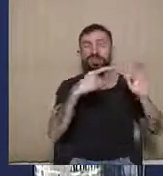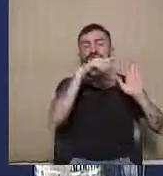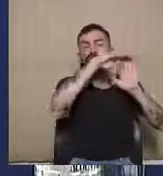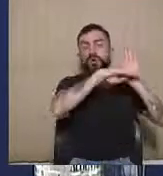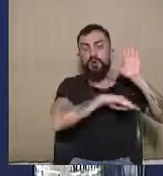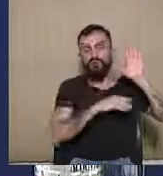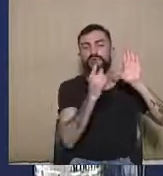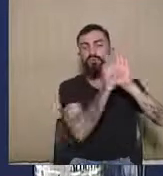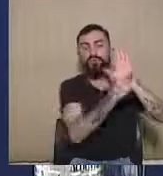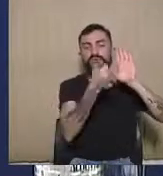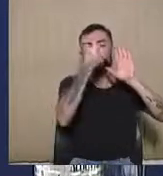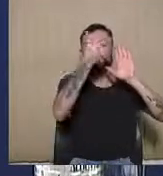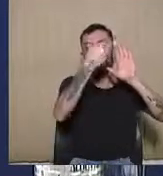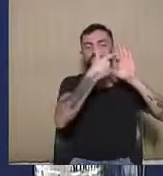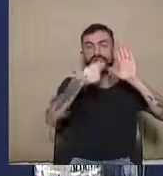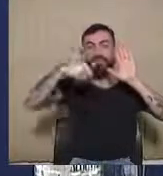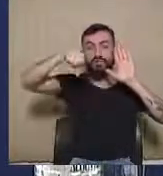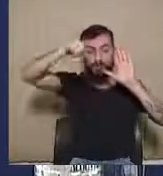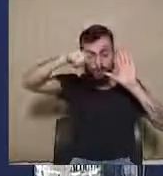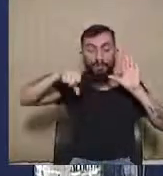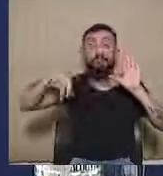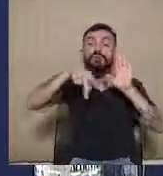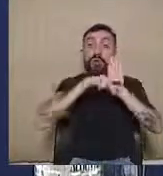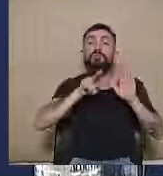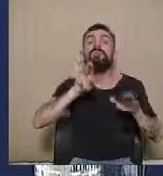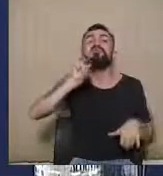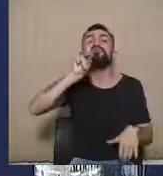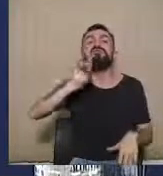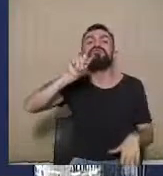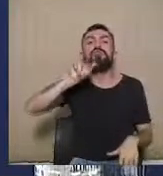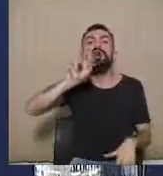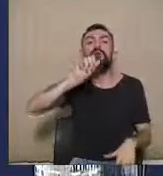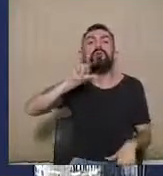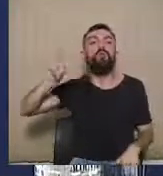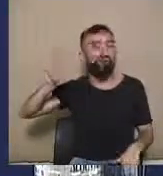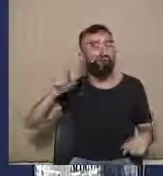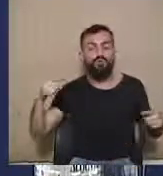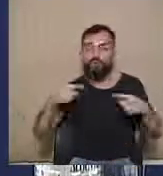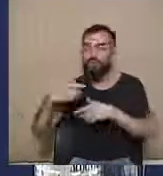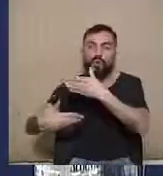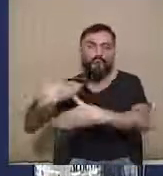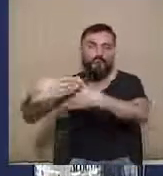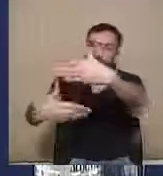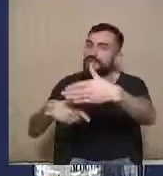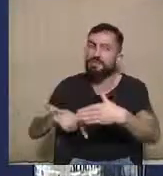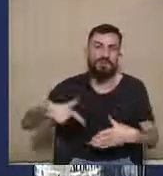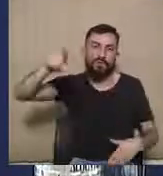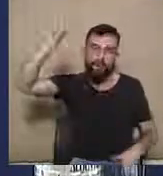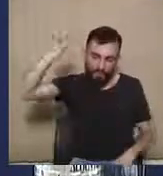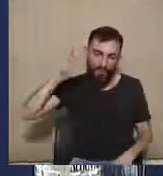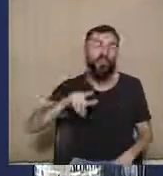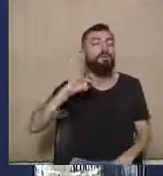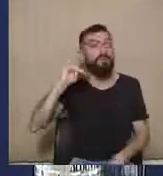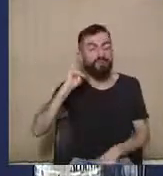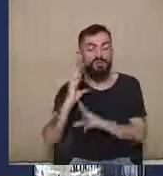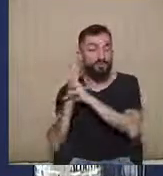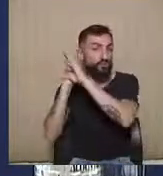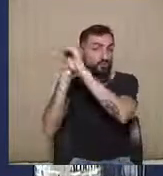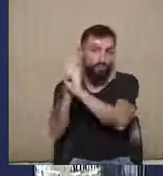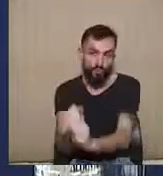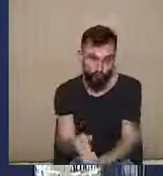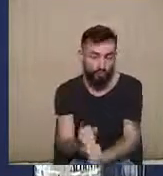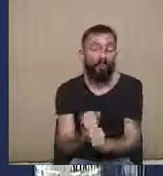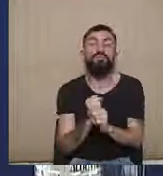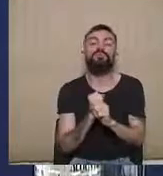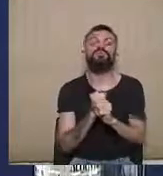de Processo Civil, que estabelece a contagem em dias úteis, não se aplica ao processo eleitoral. Então, isso é importante a gente ter em